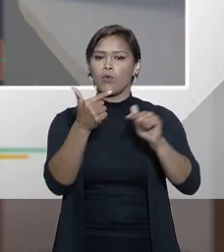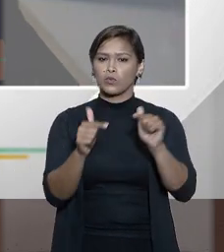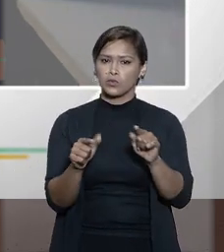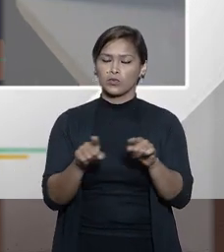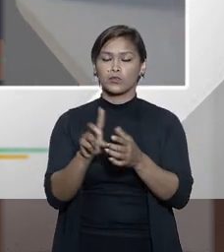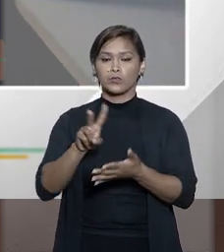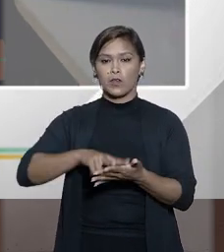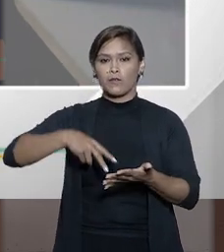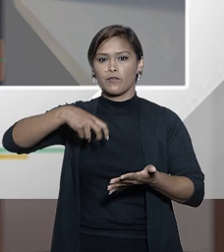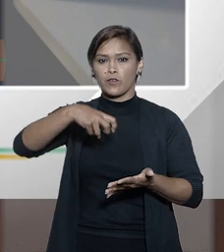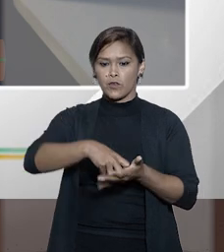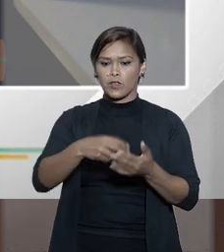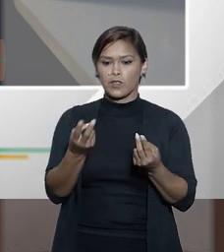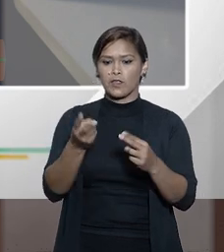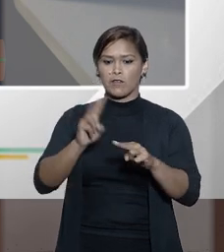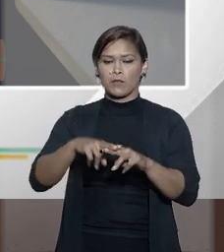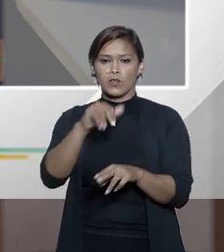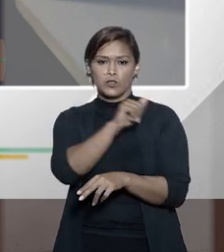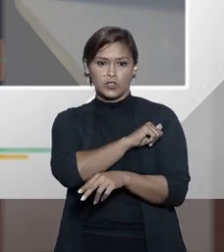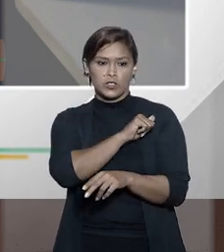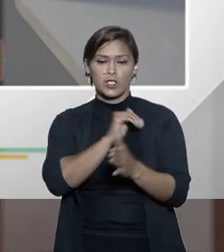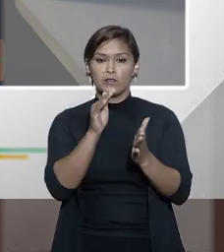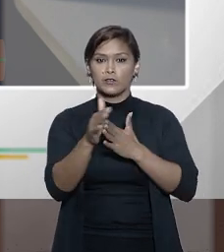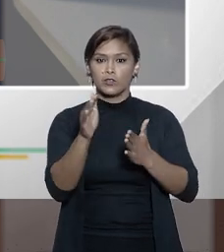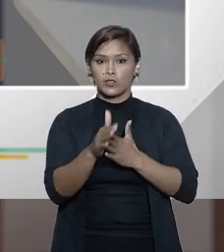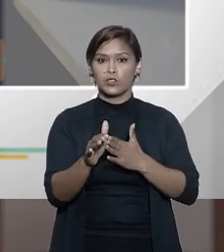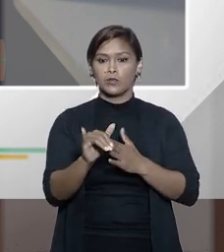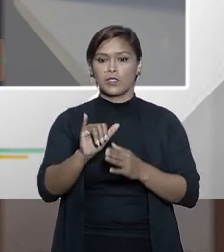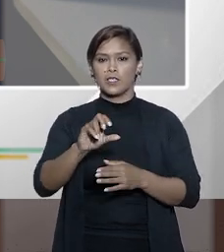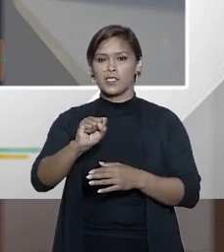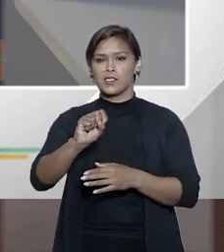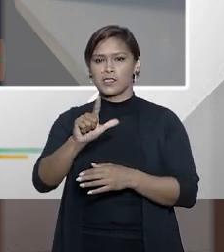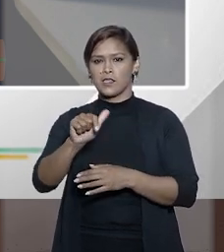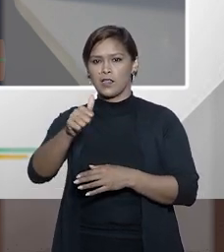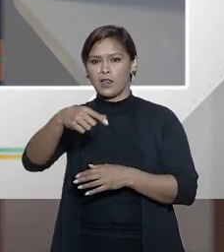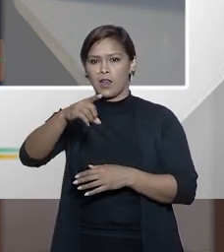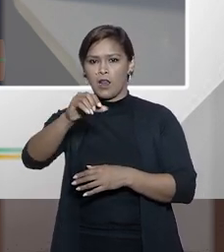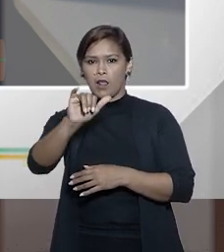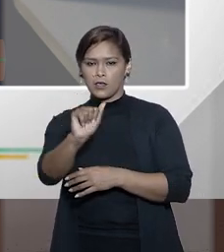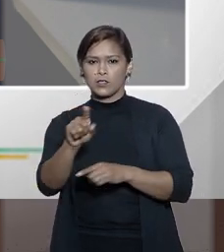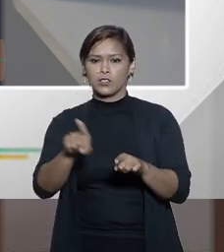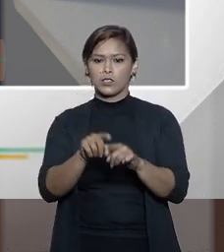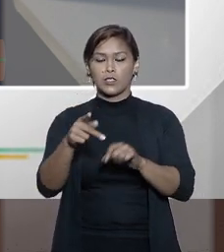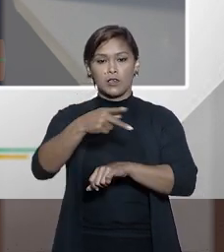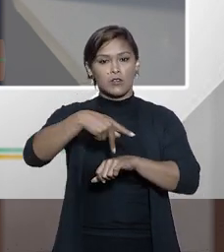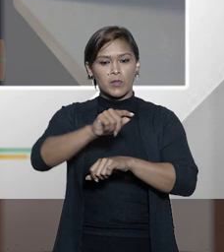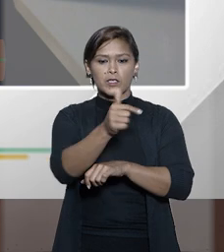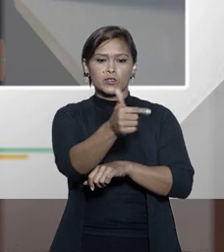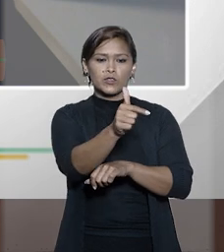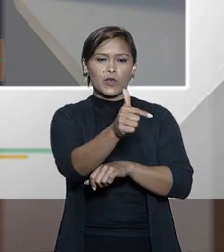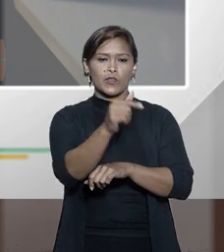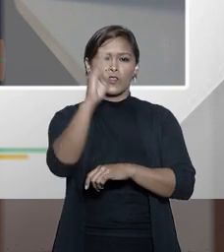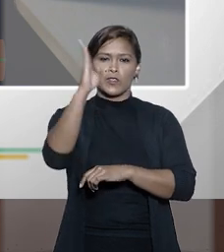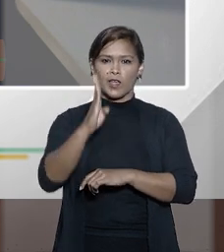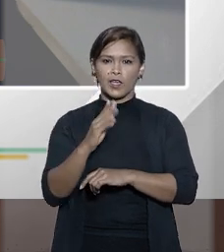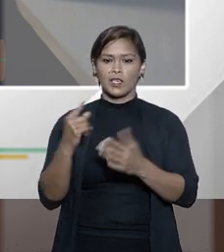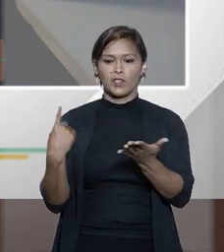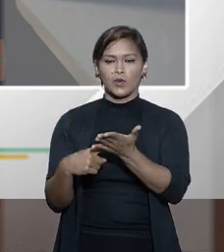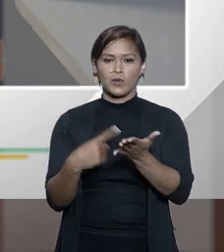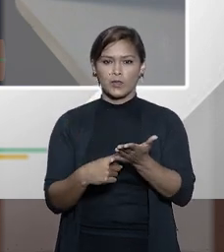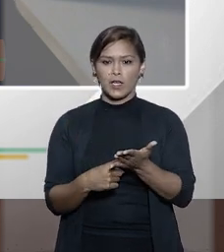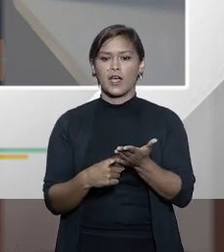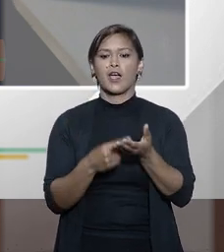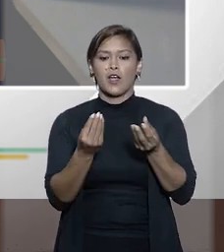foi condenado e estava preso no Rio de Janeiro e fugiu fugiu para a Islândia o Brasil não tem tratado de extradição com a Islândia foi